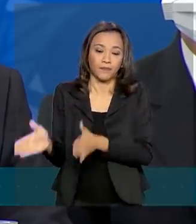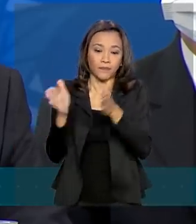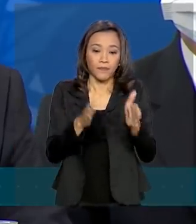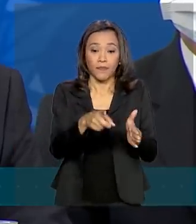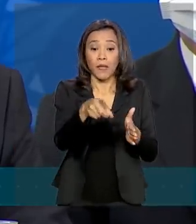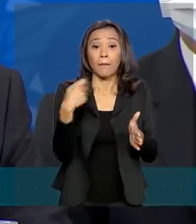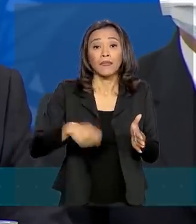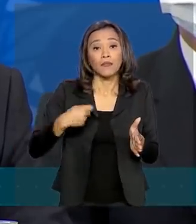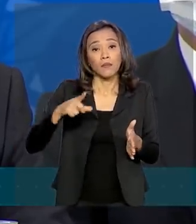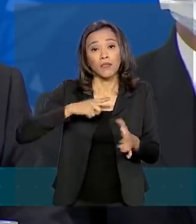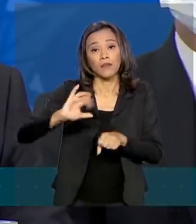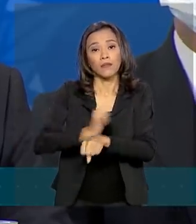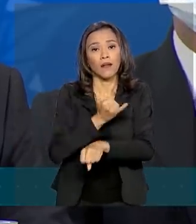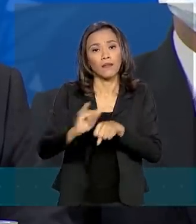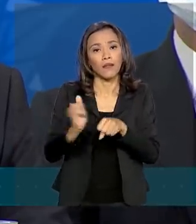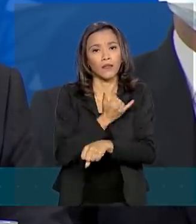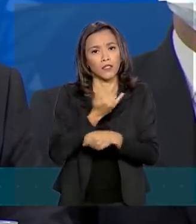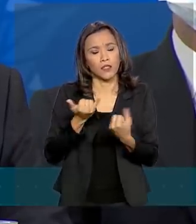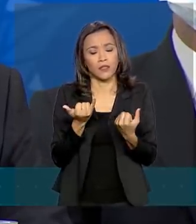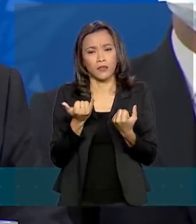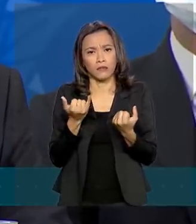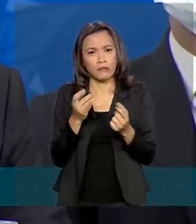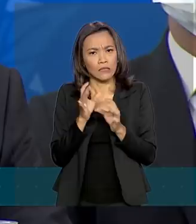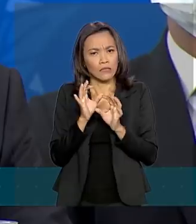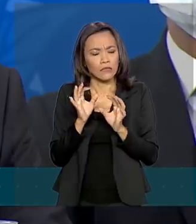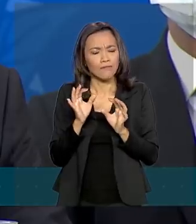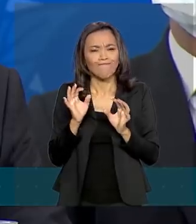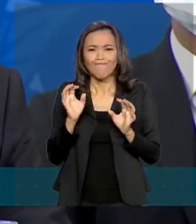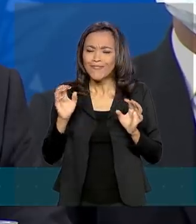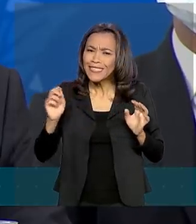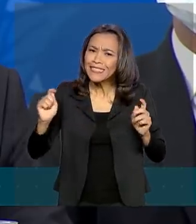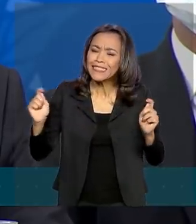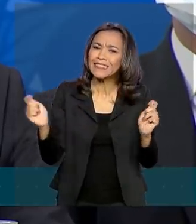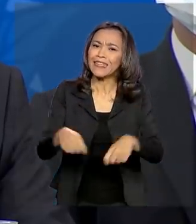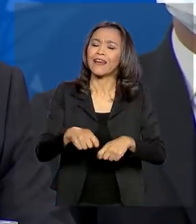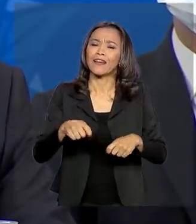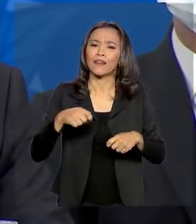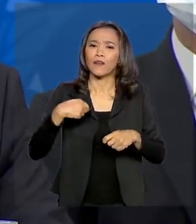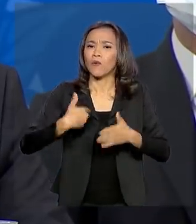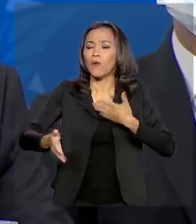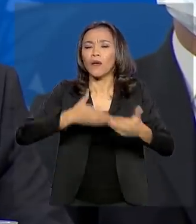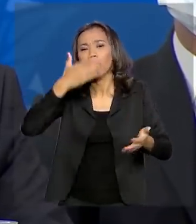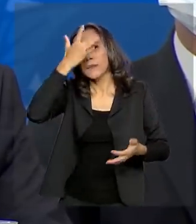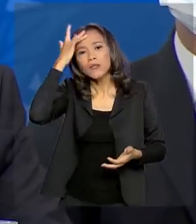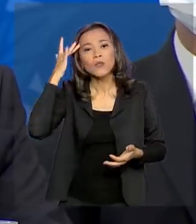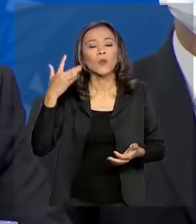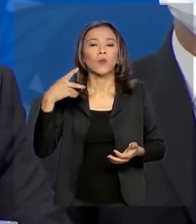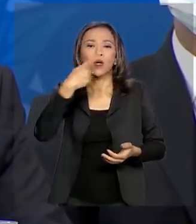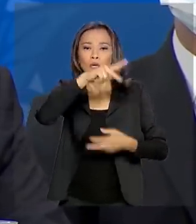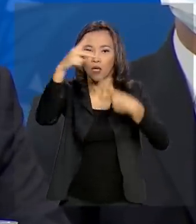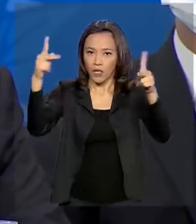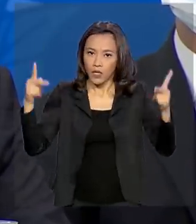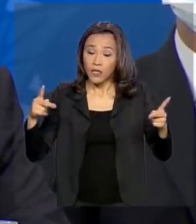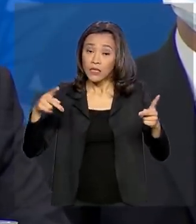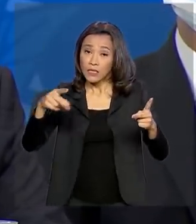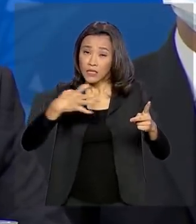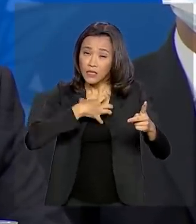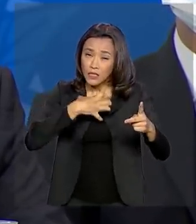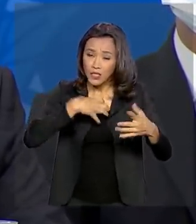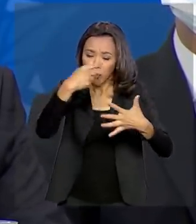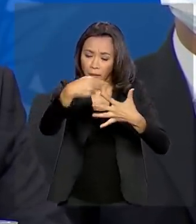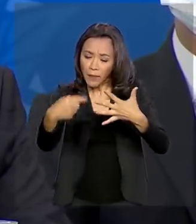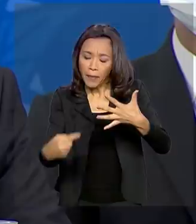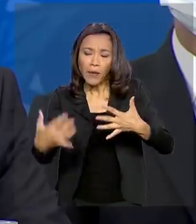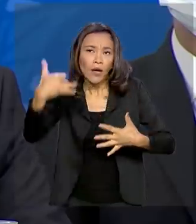bem inovadora para que todo brasileiro possa receber a chamada e ao digitar sinais e sintomas a gente